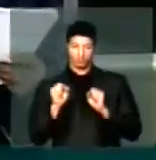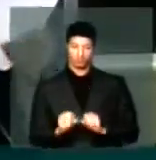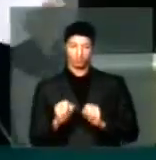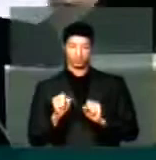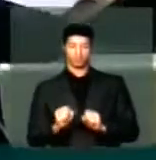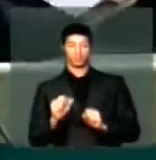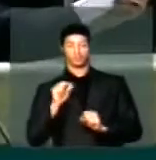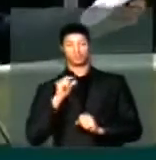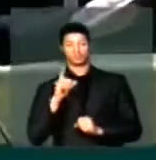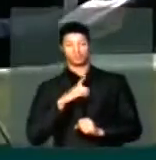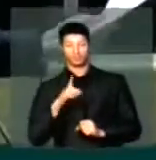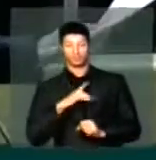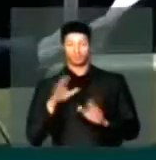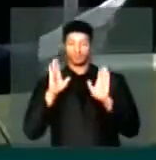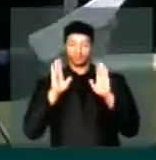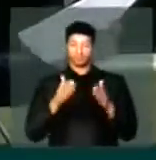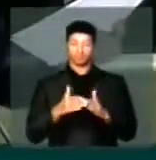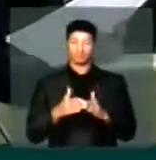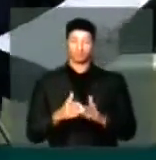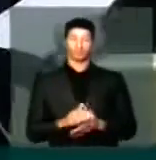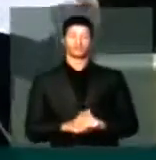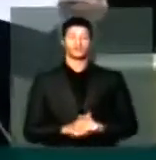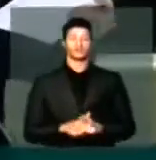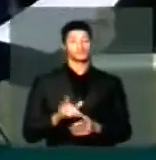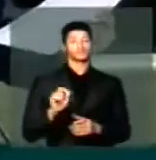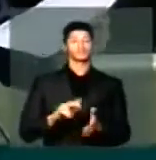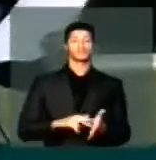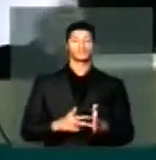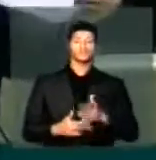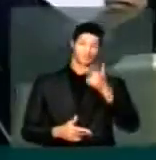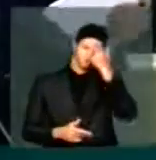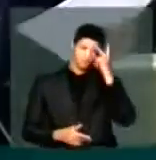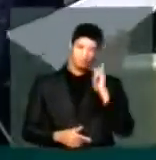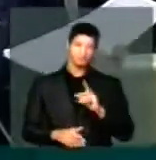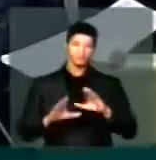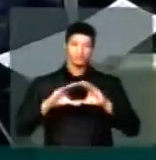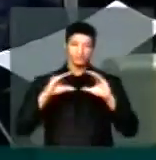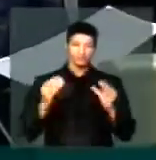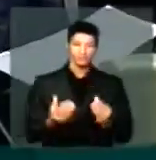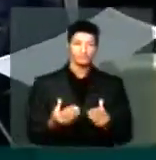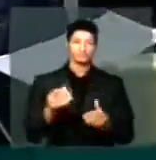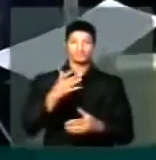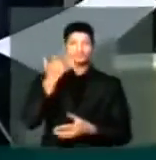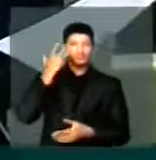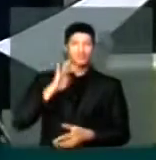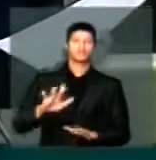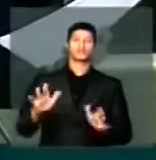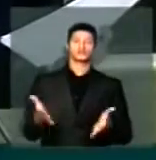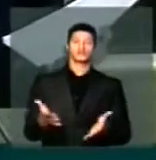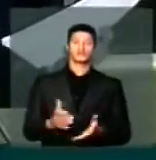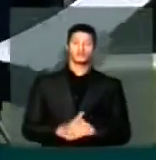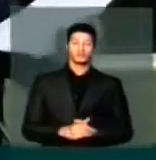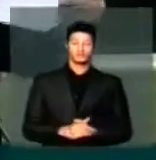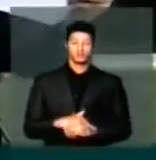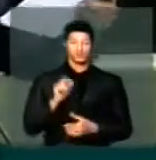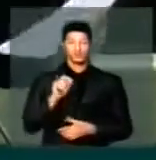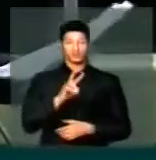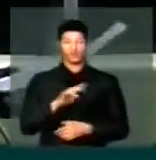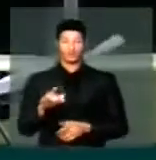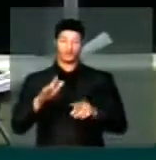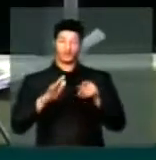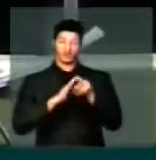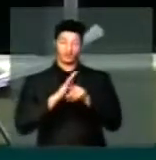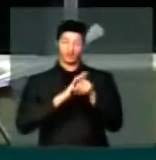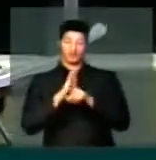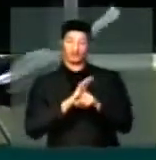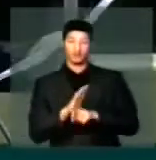determinar que haja consentimento. O que é isso, gente? O resto da comunidade nem está sabendo. Quem é que vai